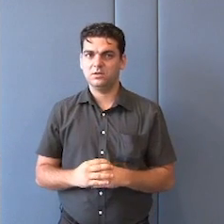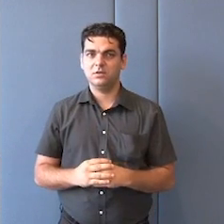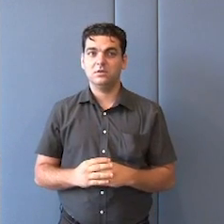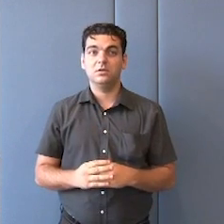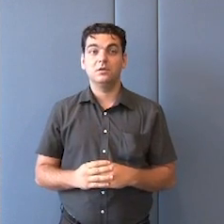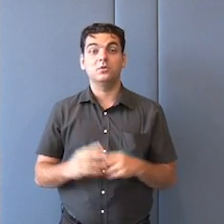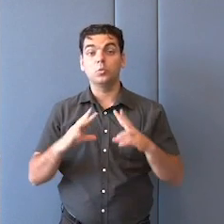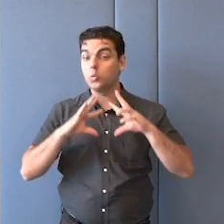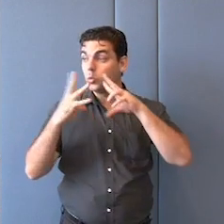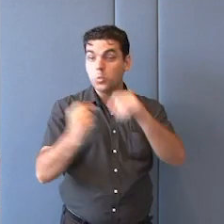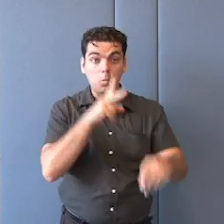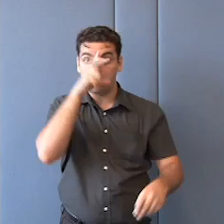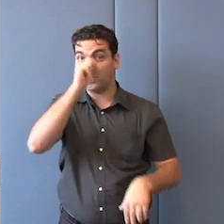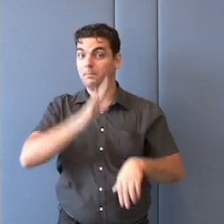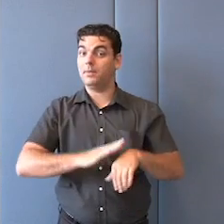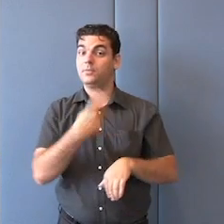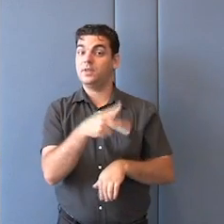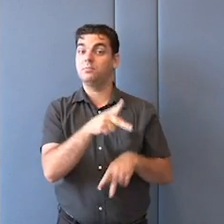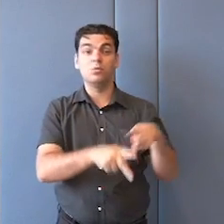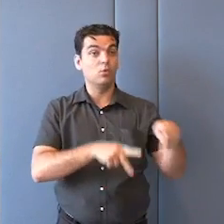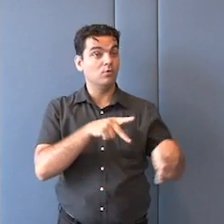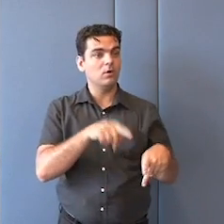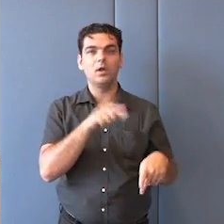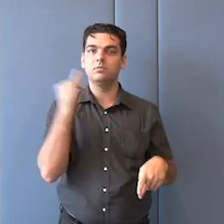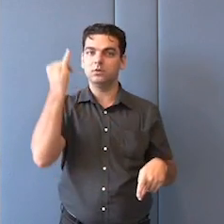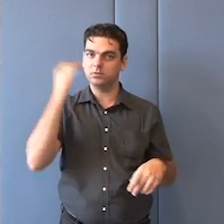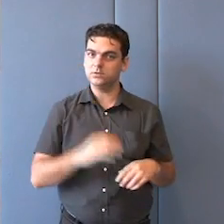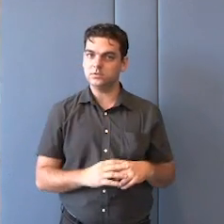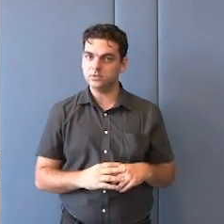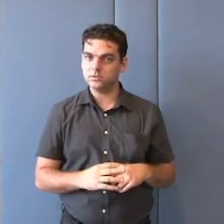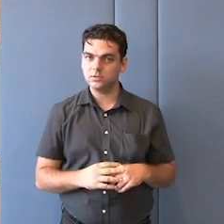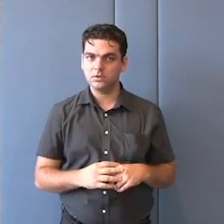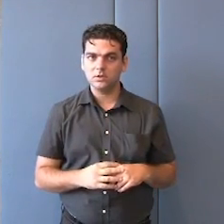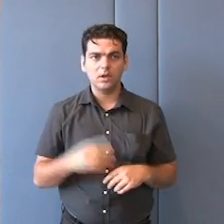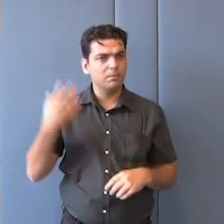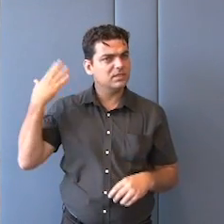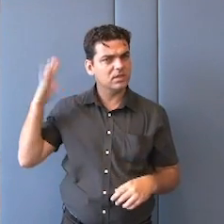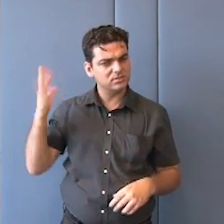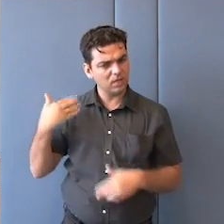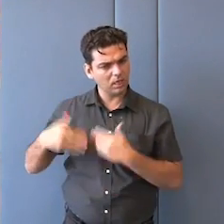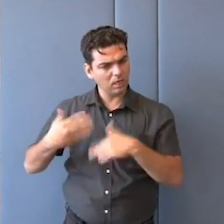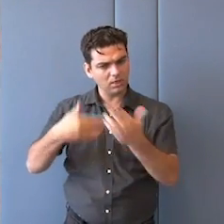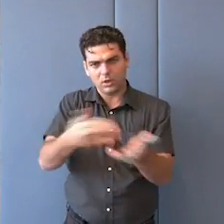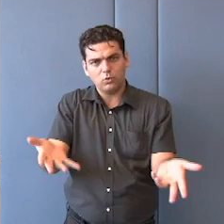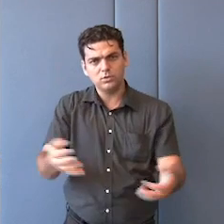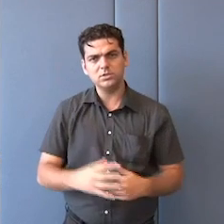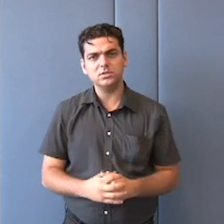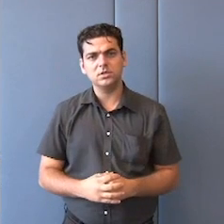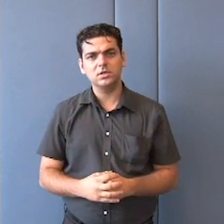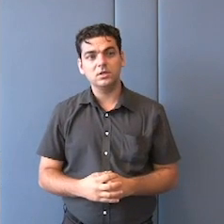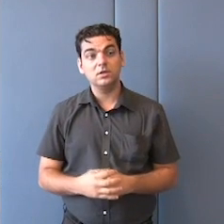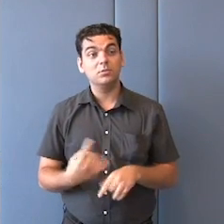poder emana do povo, que é tão essencial, isso vem, isso emana também, acho que, de um passado muito profundo,